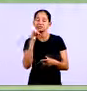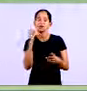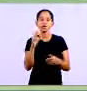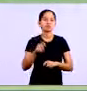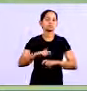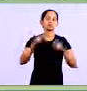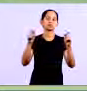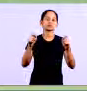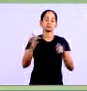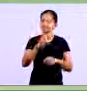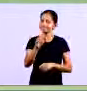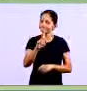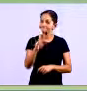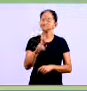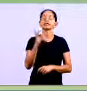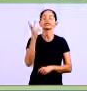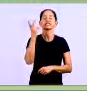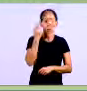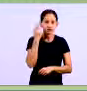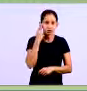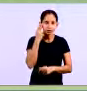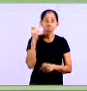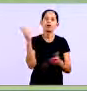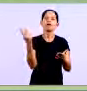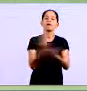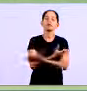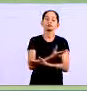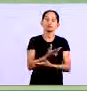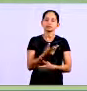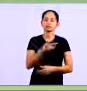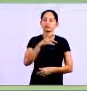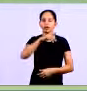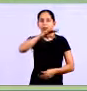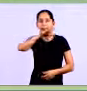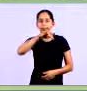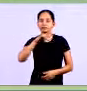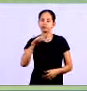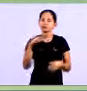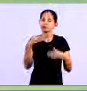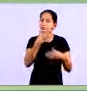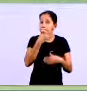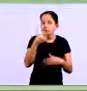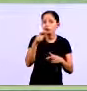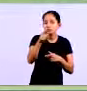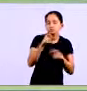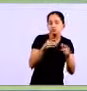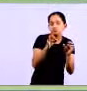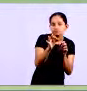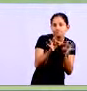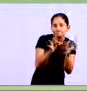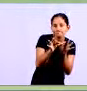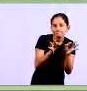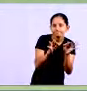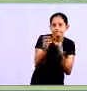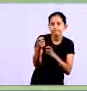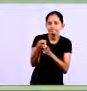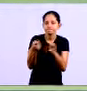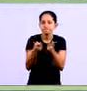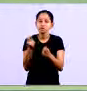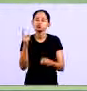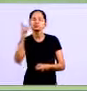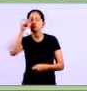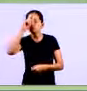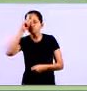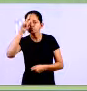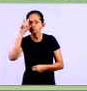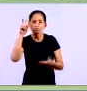condição de pagar as suas contas isso vira uma bola de neve tremenda é importante que você tenha esses controles que você acompanhe que você